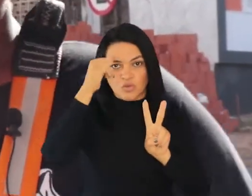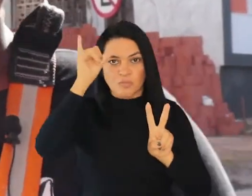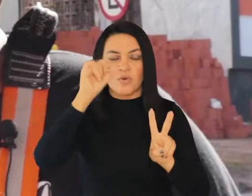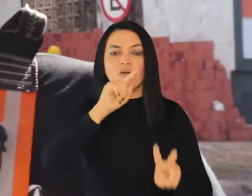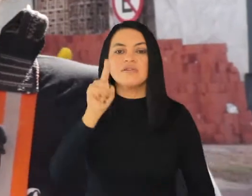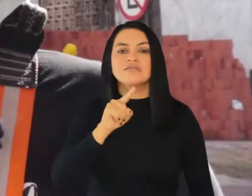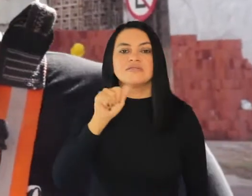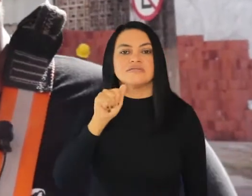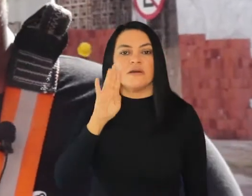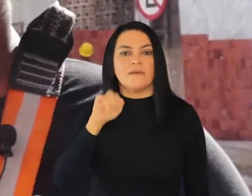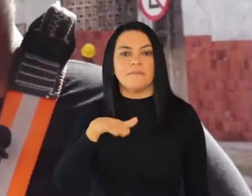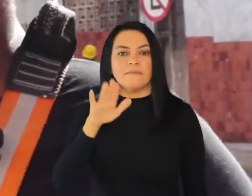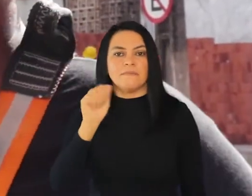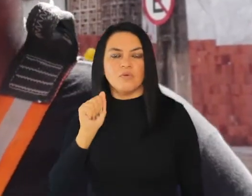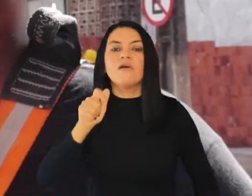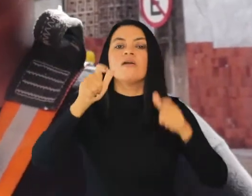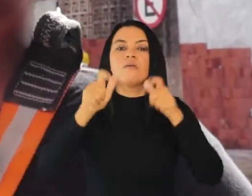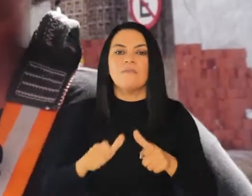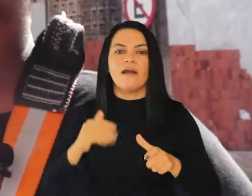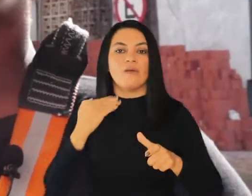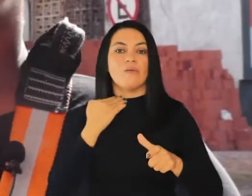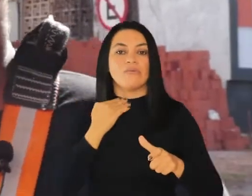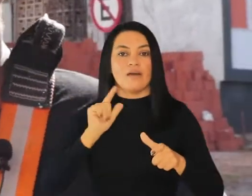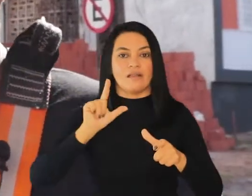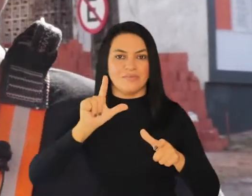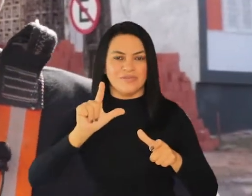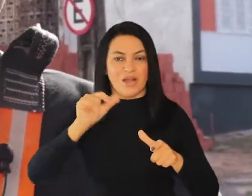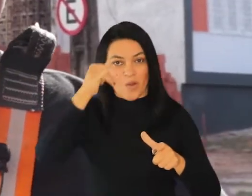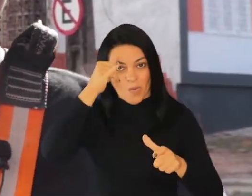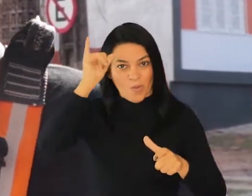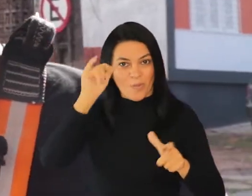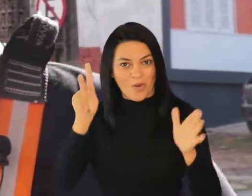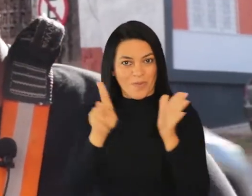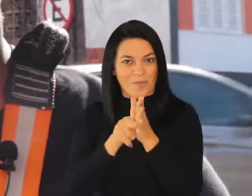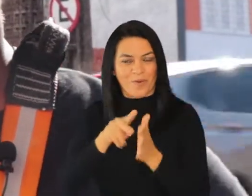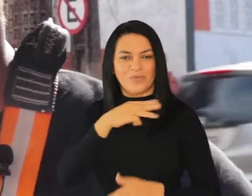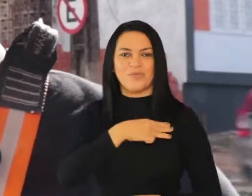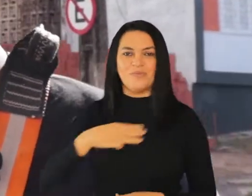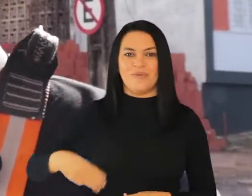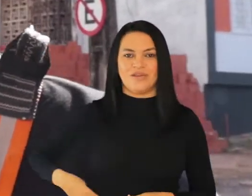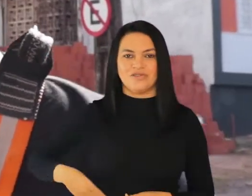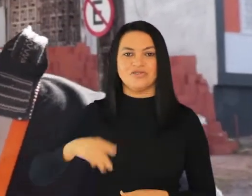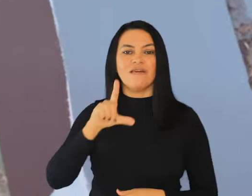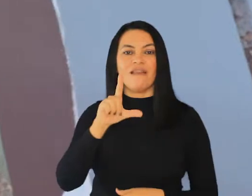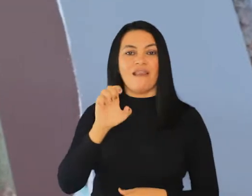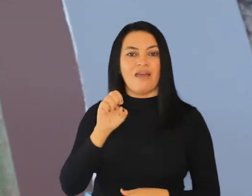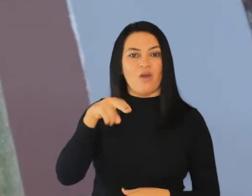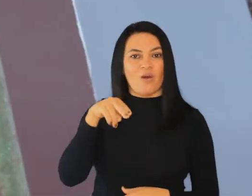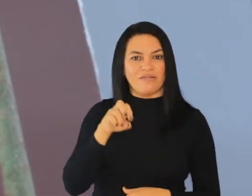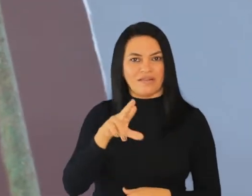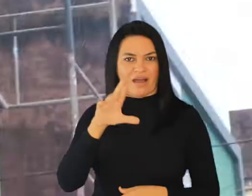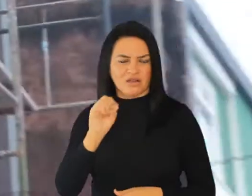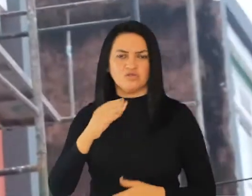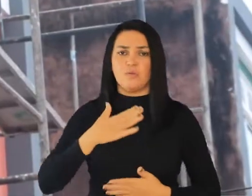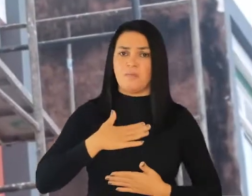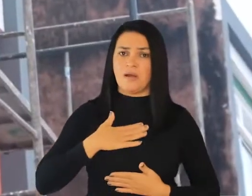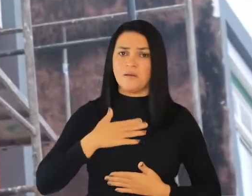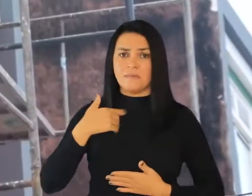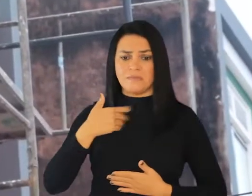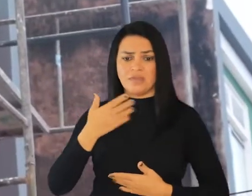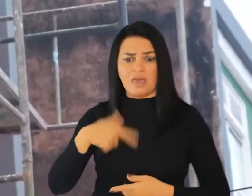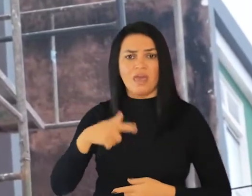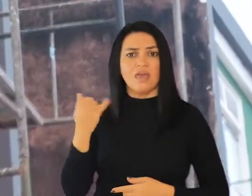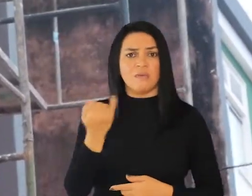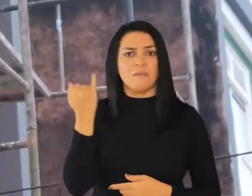mas em específico do bairro da Liberdade, do Boi de Mestre Leonardo, que é o bairro onde eu cresci. Para mim é muito importante estar